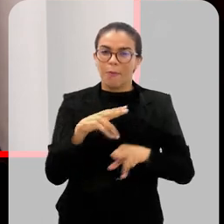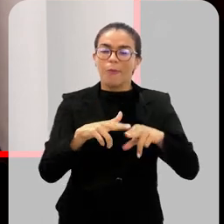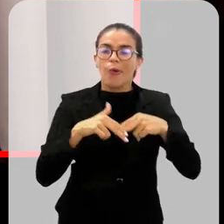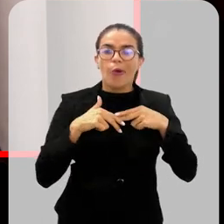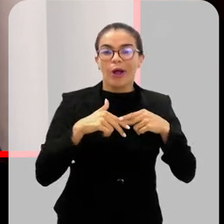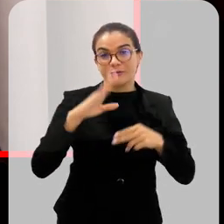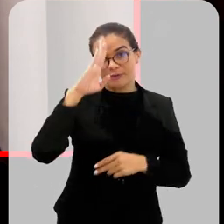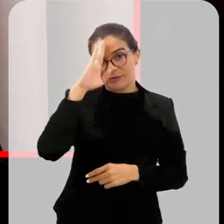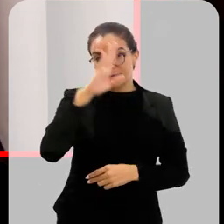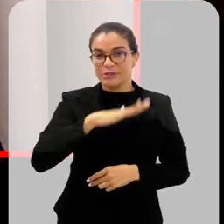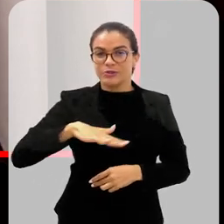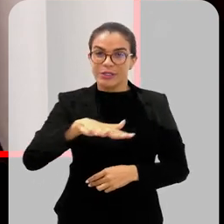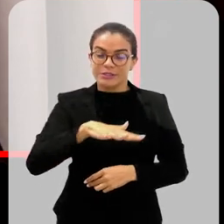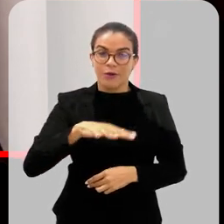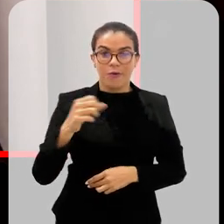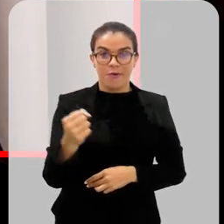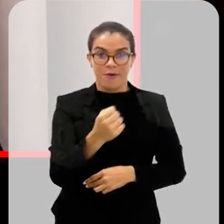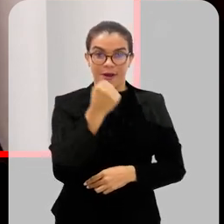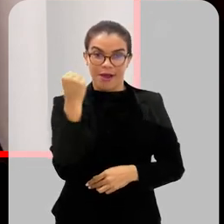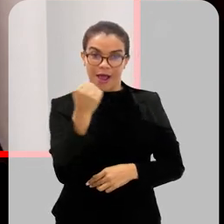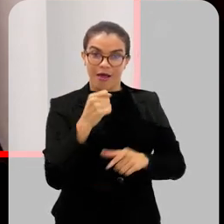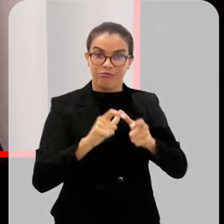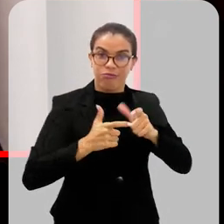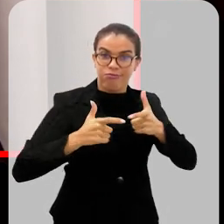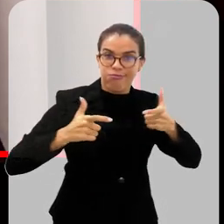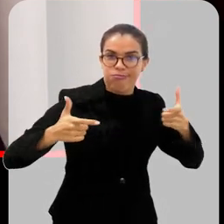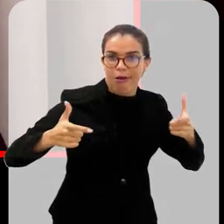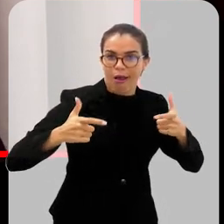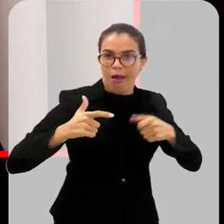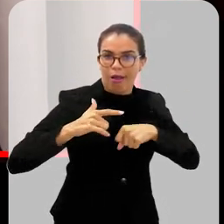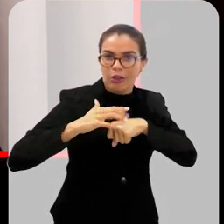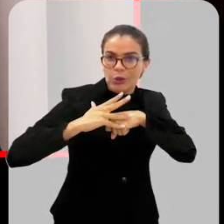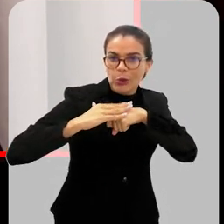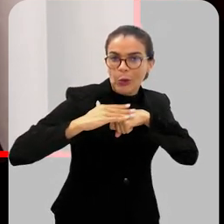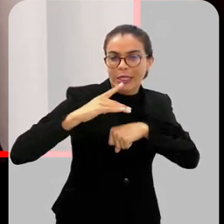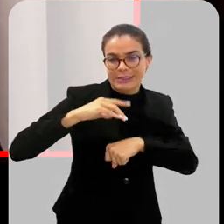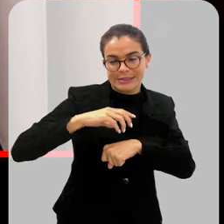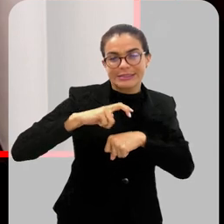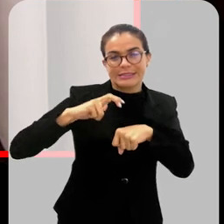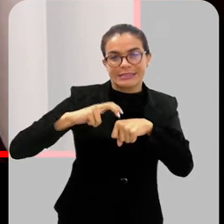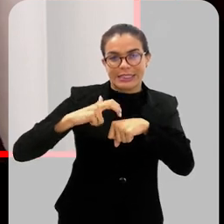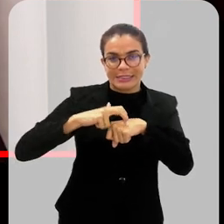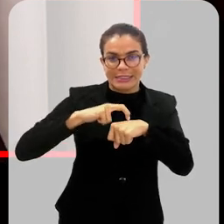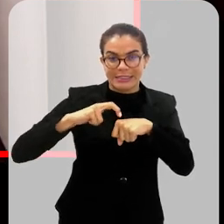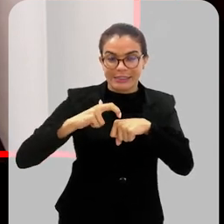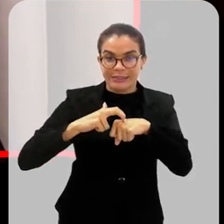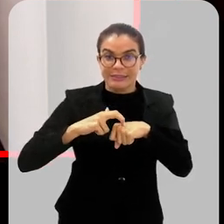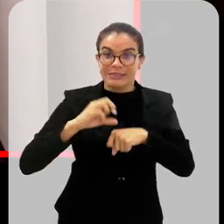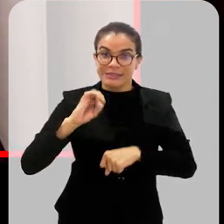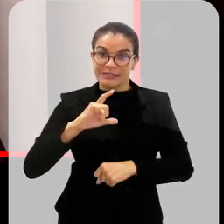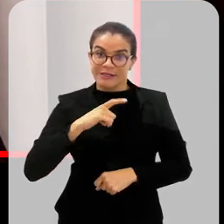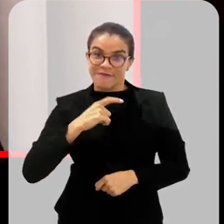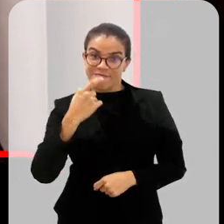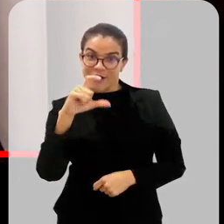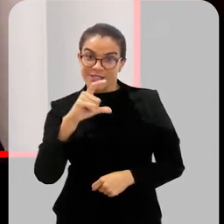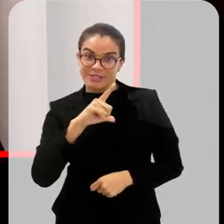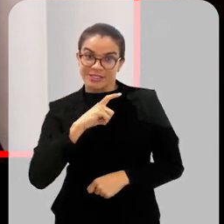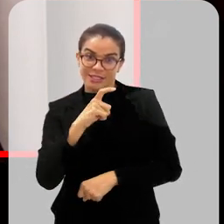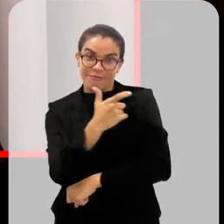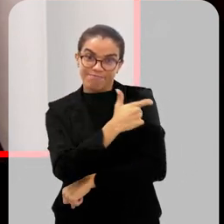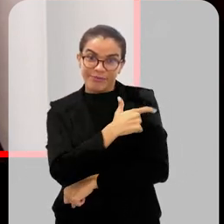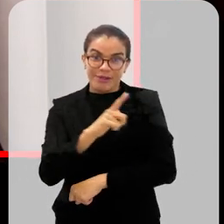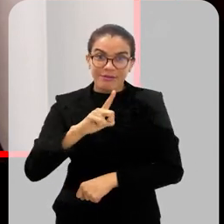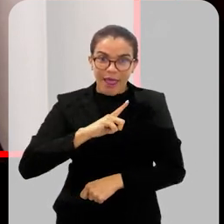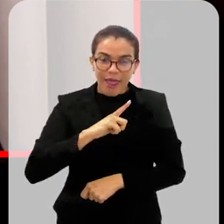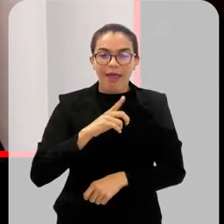critérios técnicos, entre eles a quantidade de casos que existem naqueles municípios. Então, se a vacina está disponível em seu